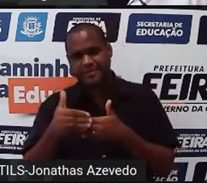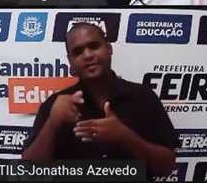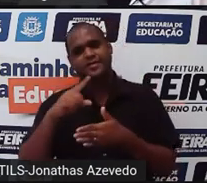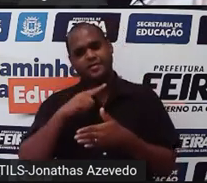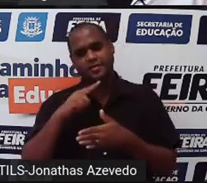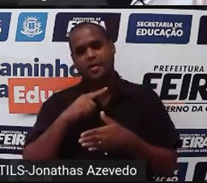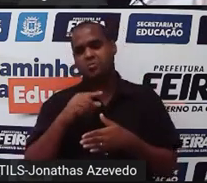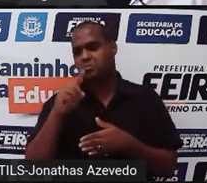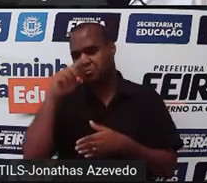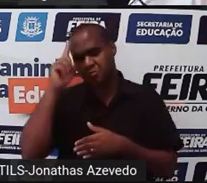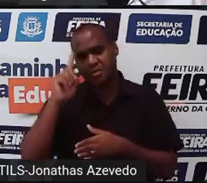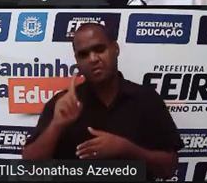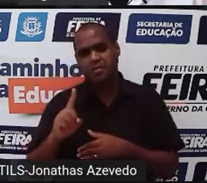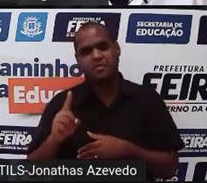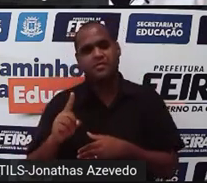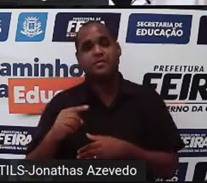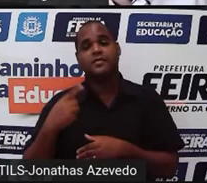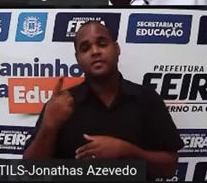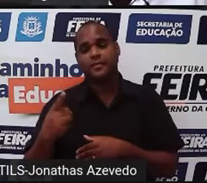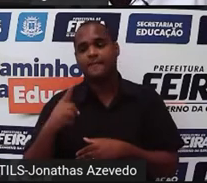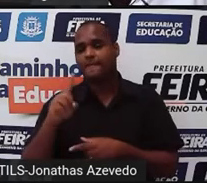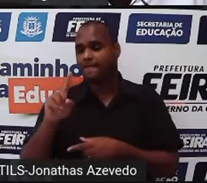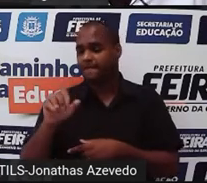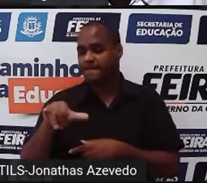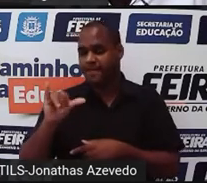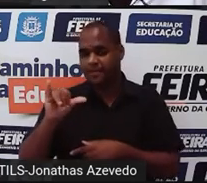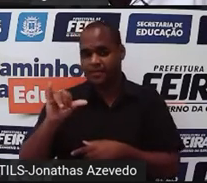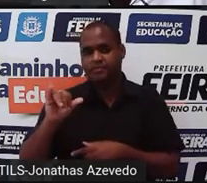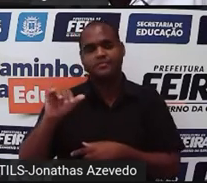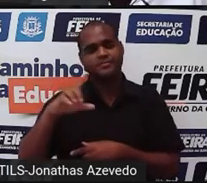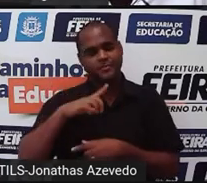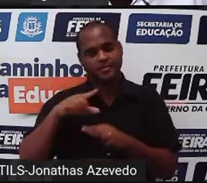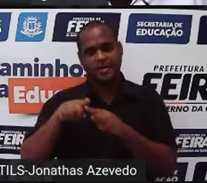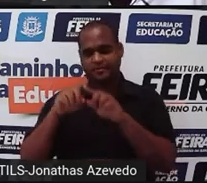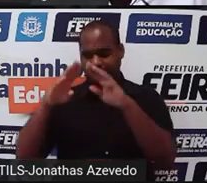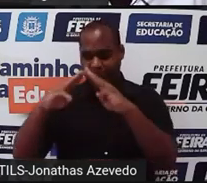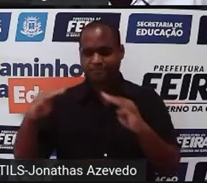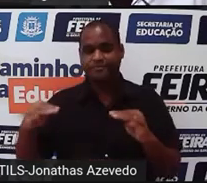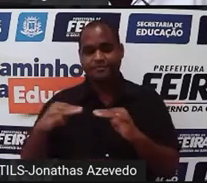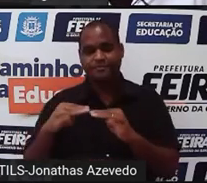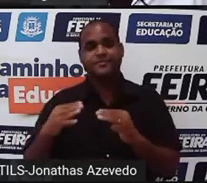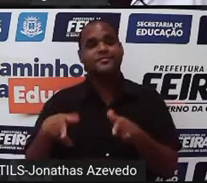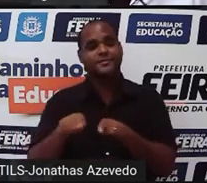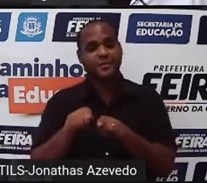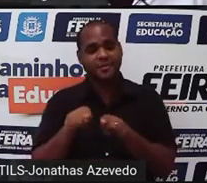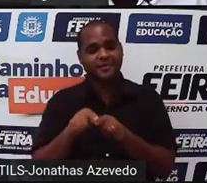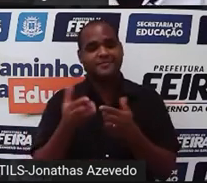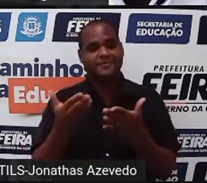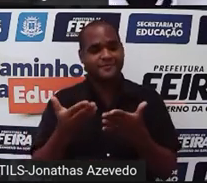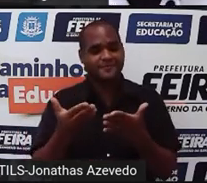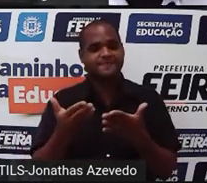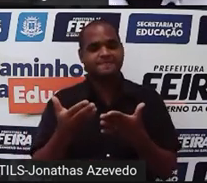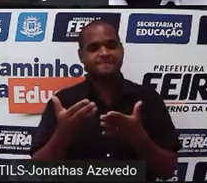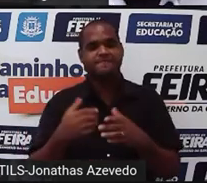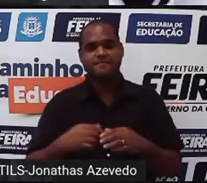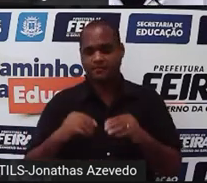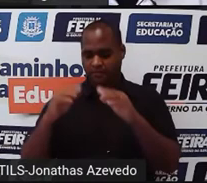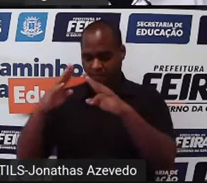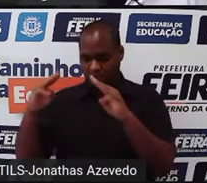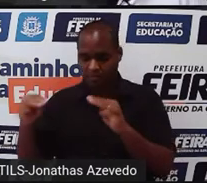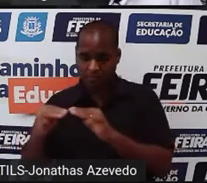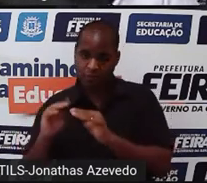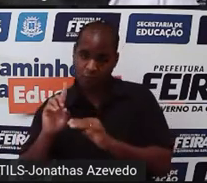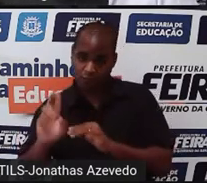X porque eu não sei quantos cubos são. E veja que para a quantidade de pirâmides eu estou usando agora a letra Y. A quantidade de pirâmides é uma,